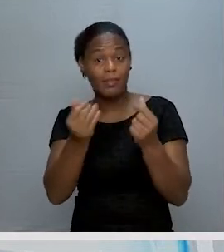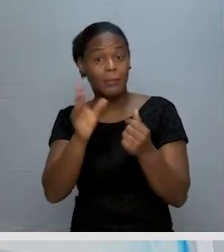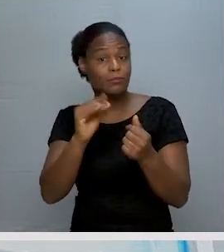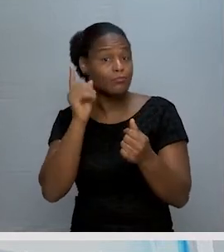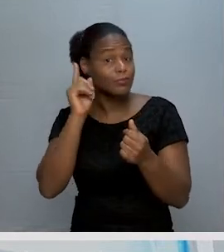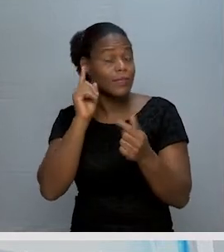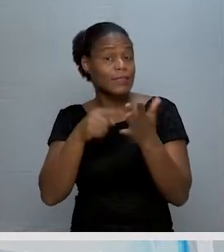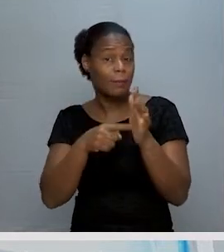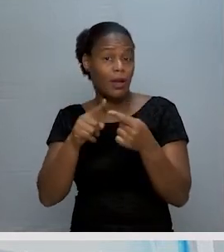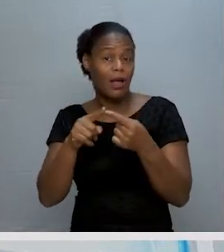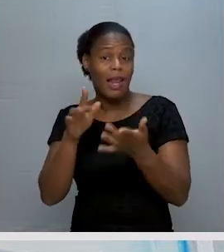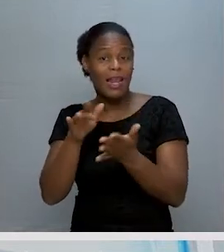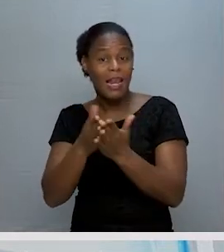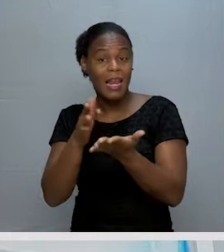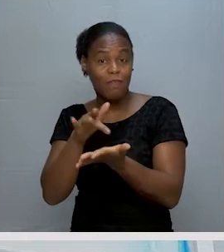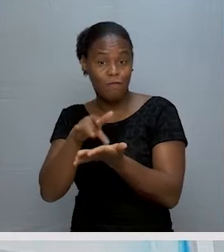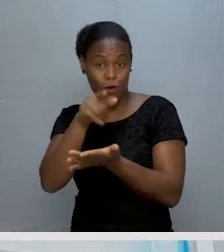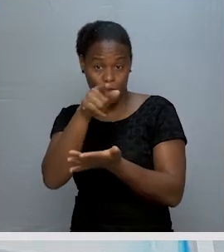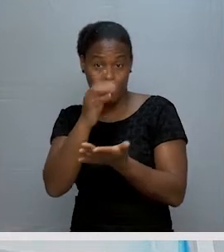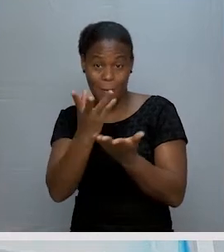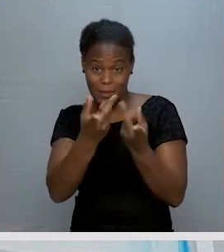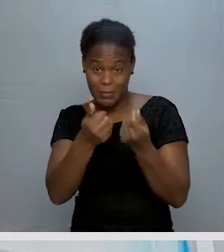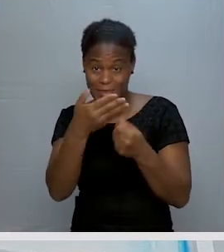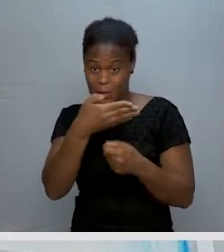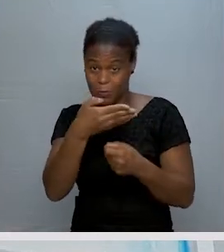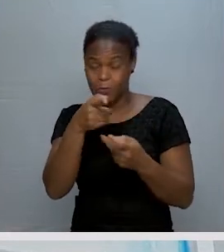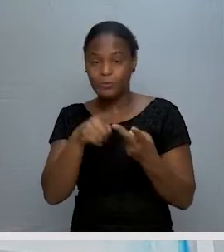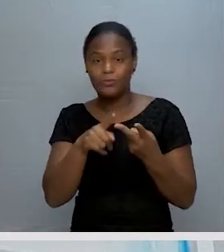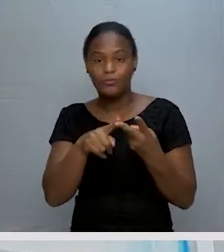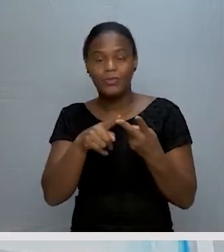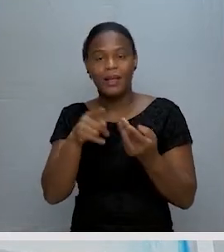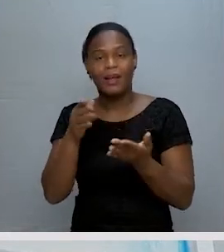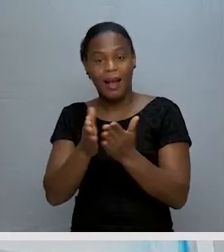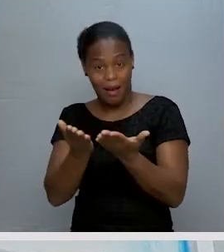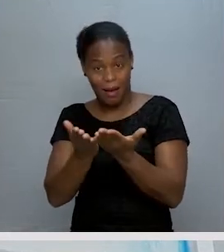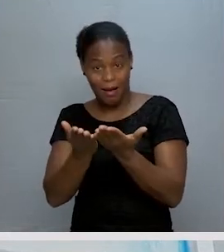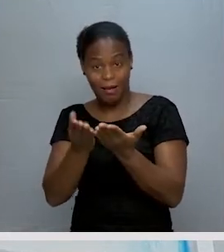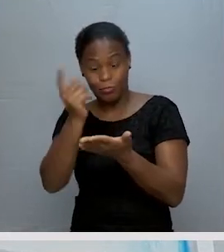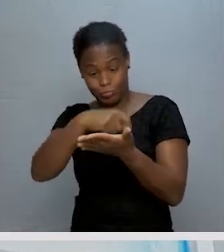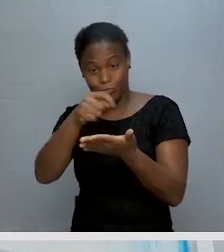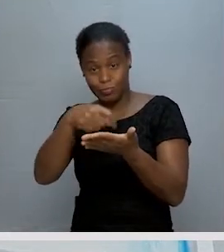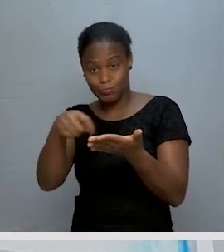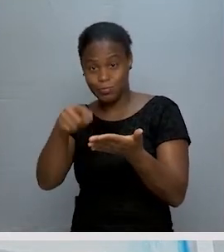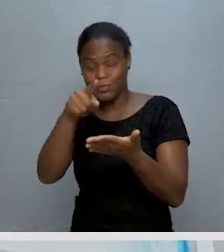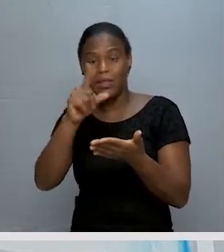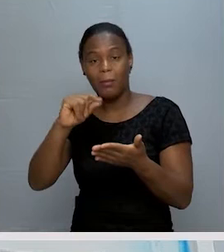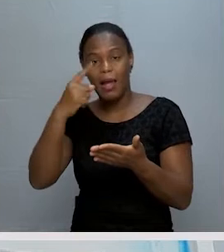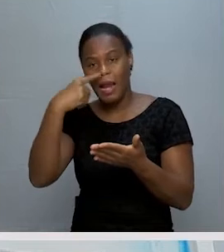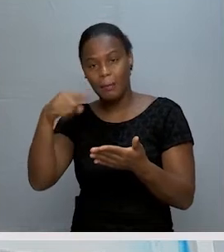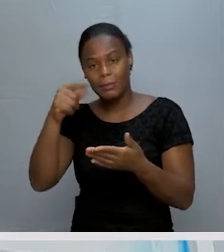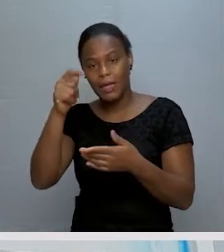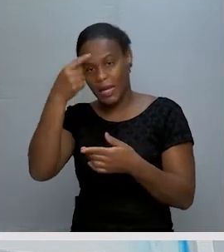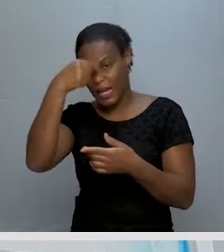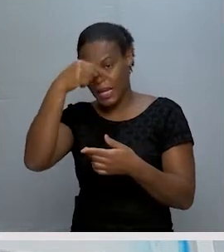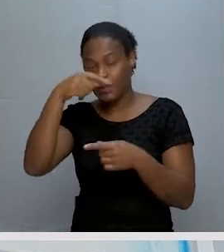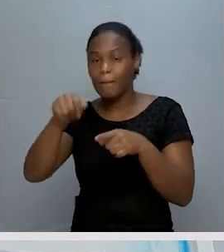essenciais, que são livros do sétimo ano, que vocês têm aí em casa, o caderno para anotar, lápis e caneta e